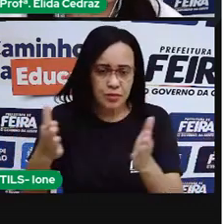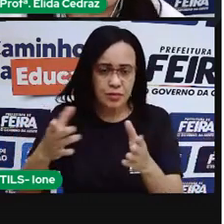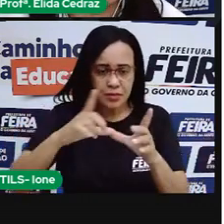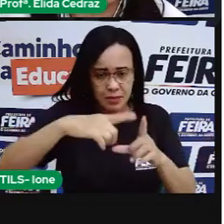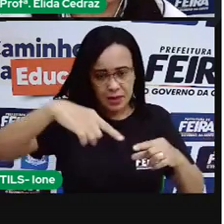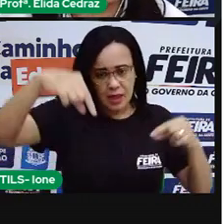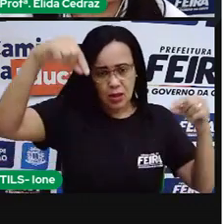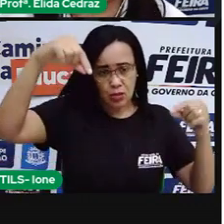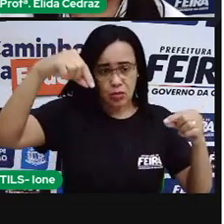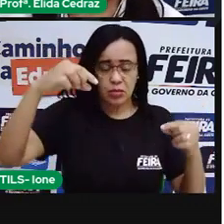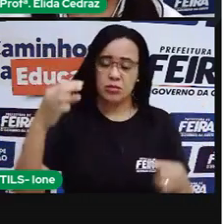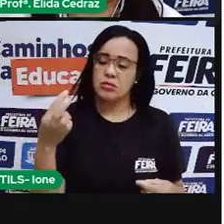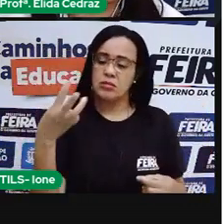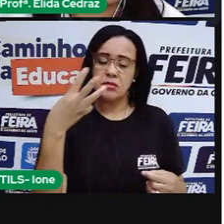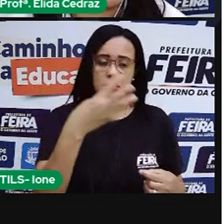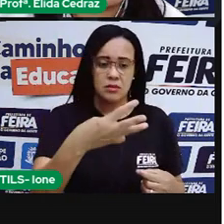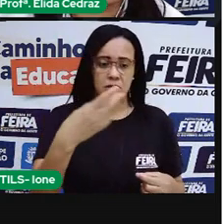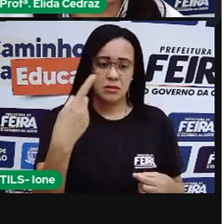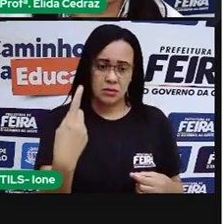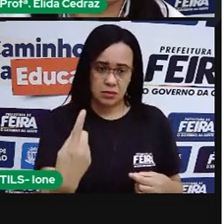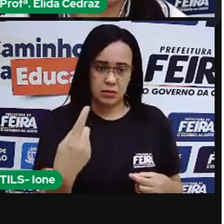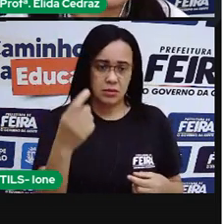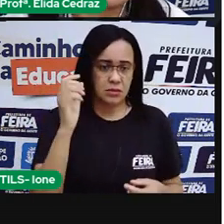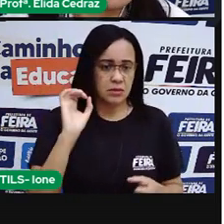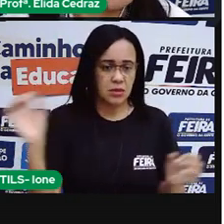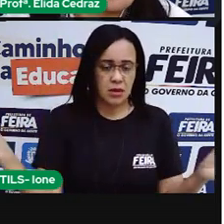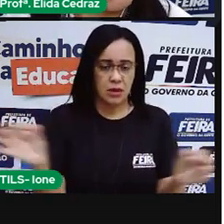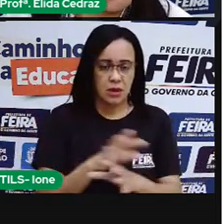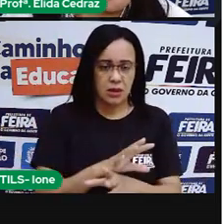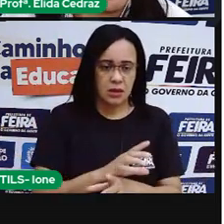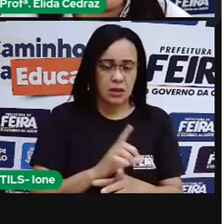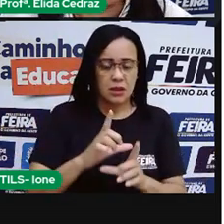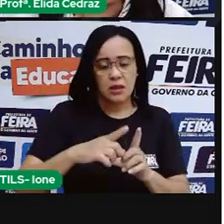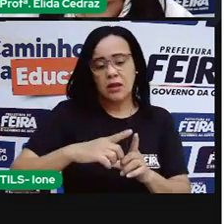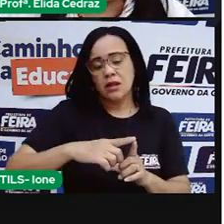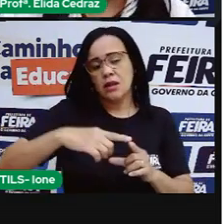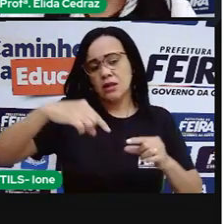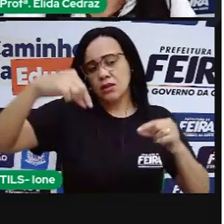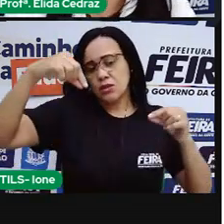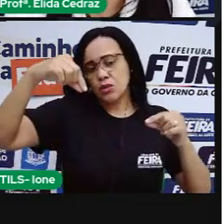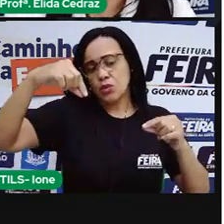trinta e um, o mês encerra com a Lua minguante.